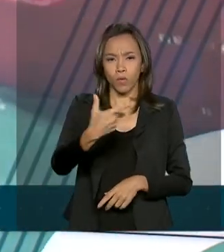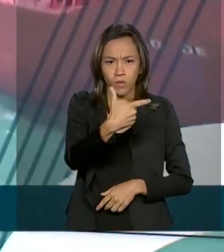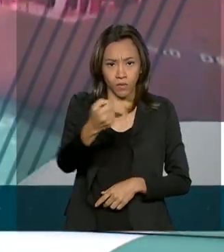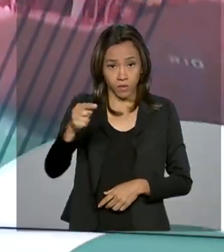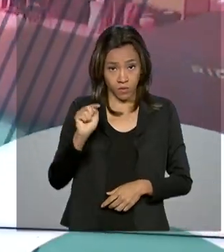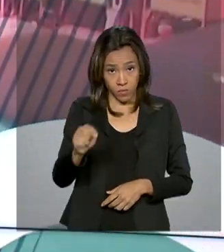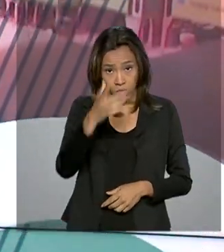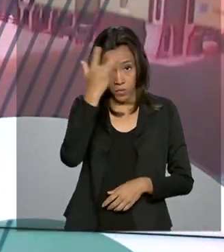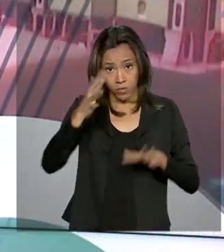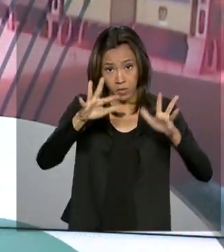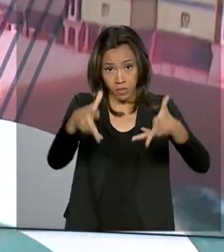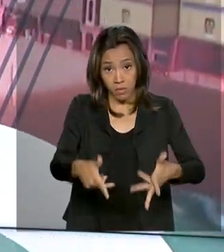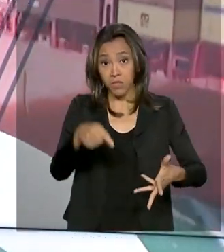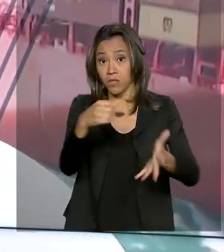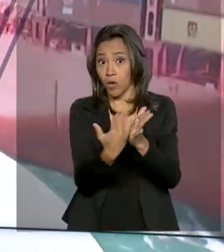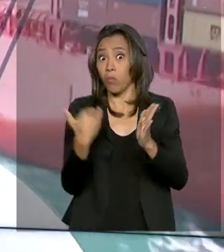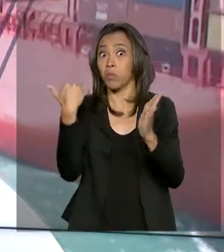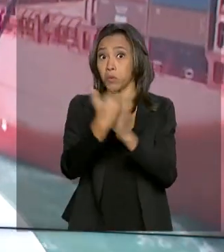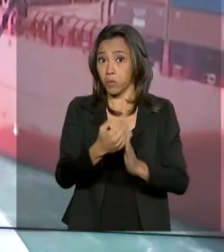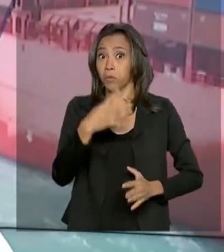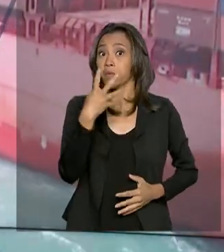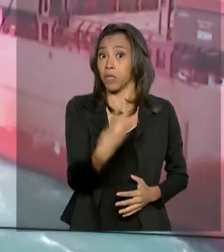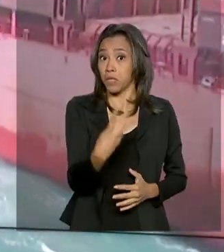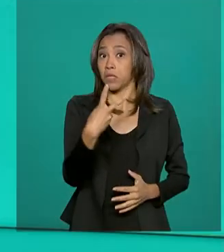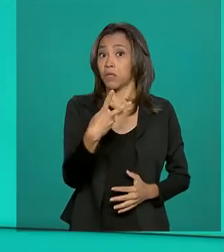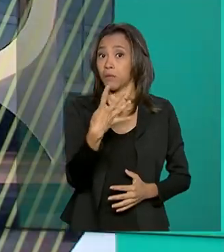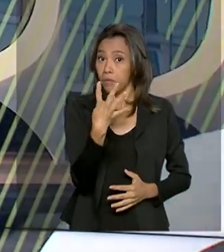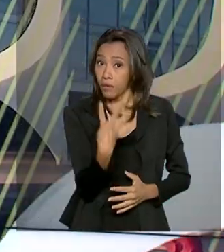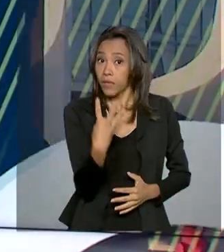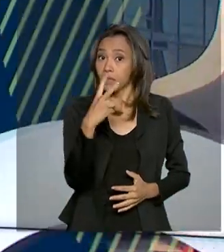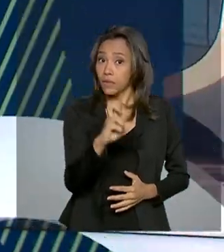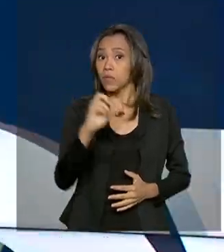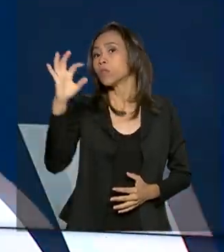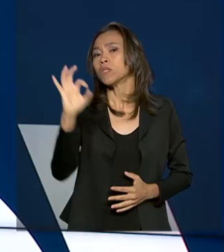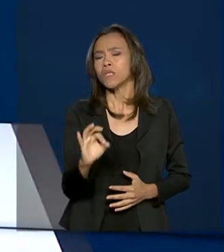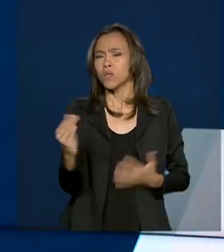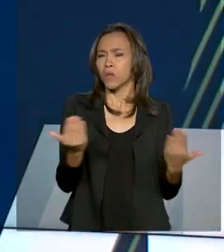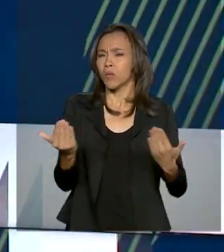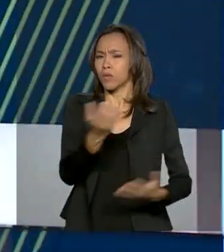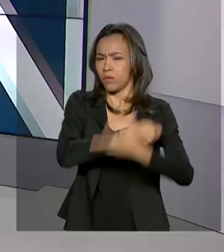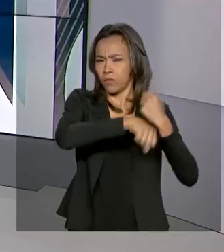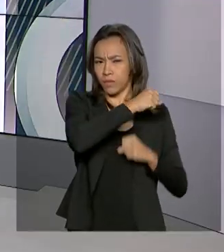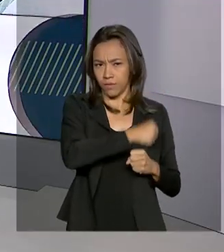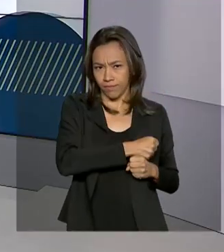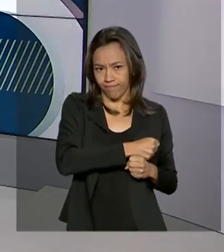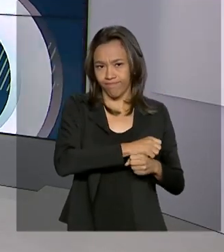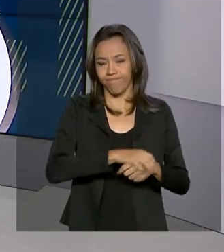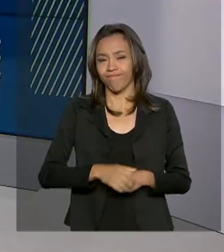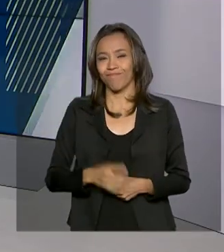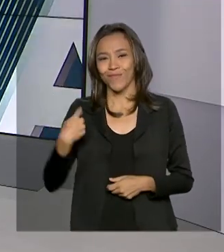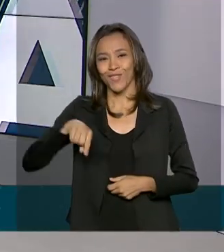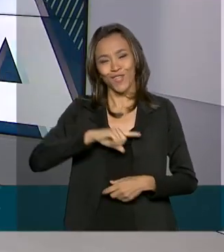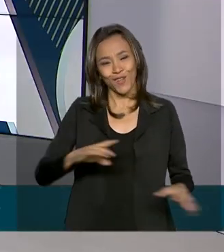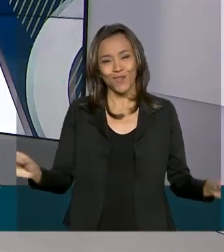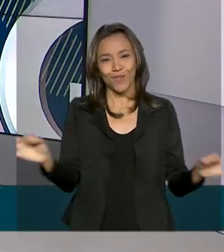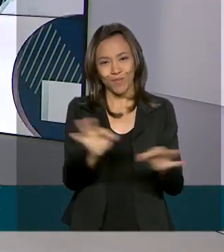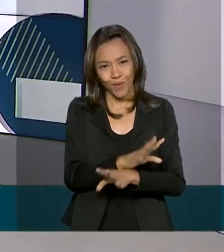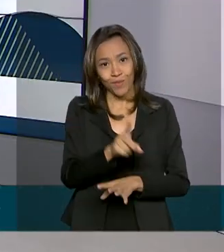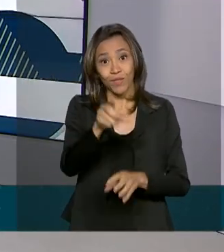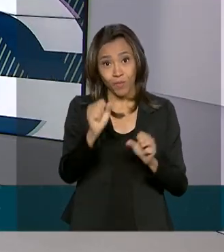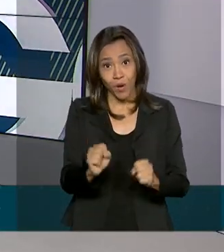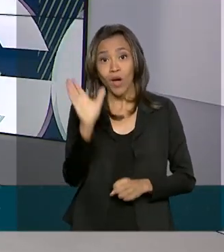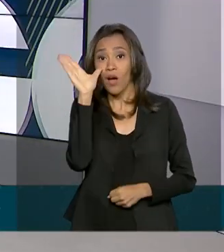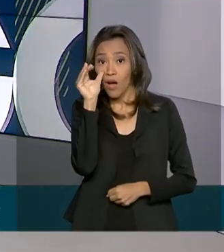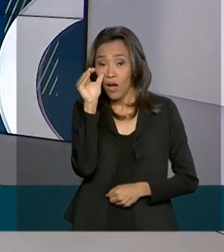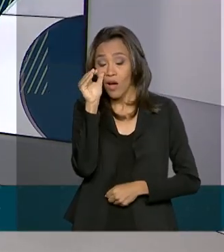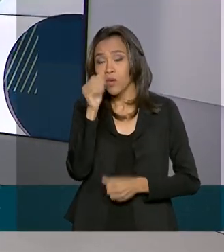número que representa um aumento de 45% em relação ao ano passado. A gente fica por aqui. Você pode nos